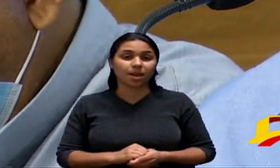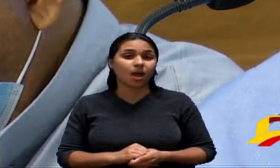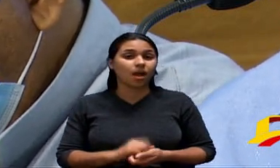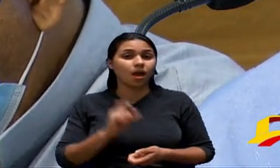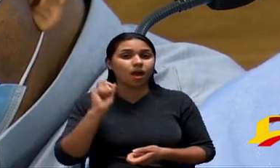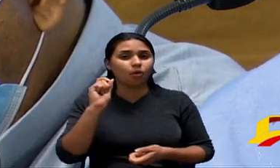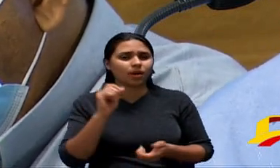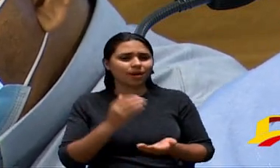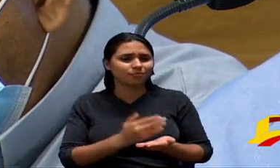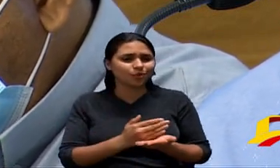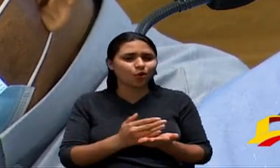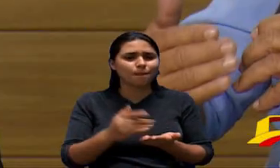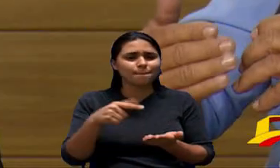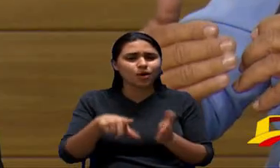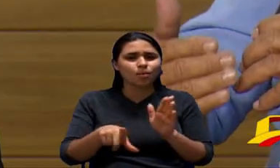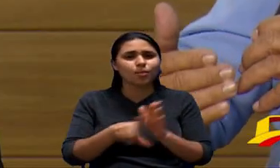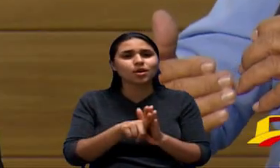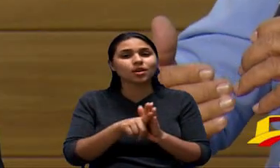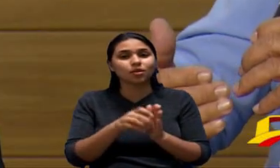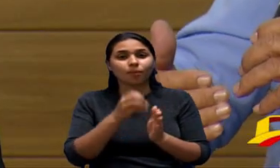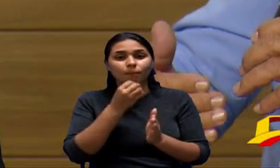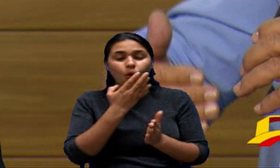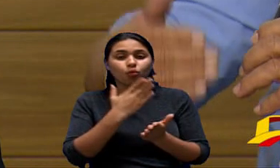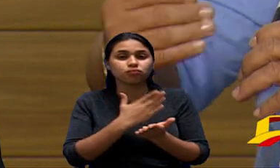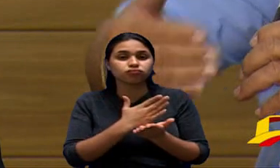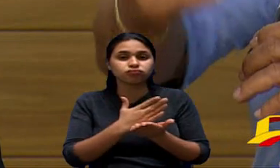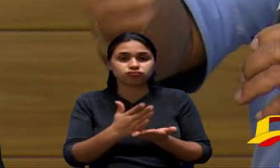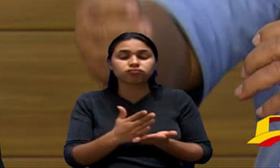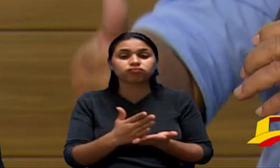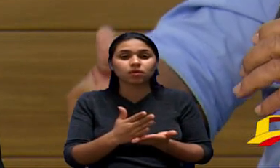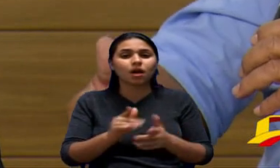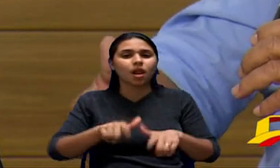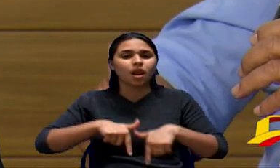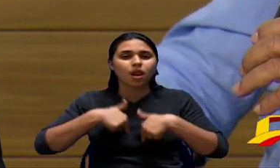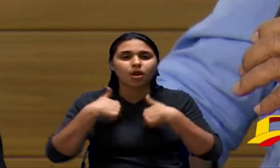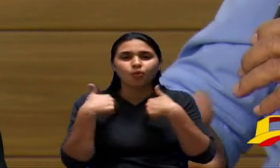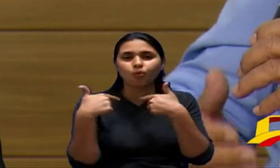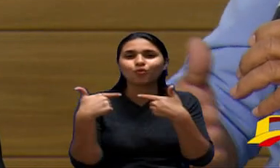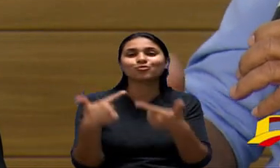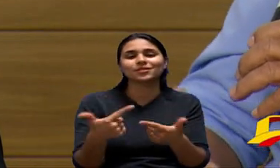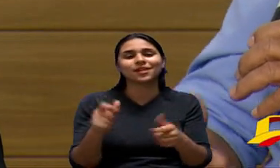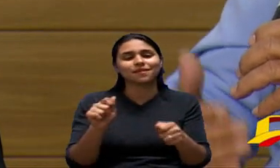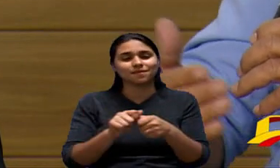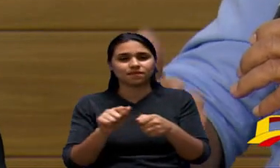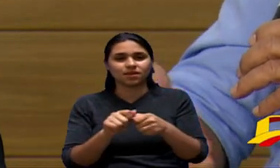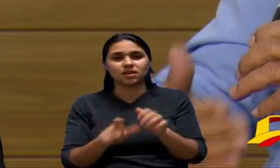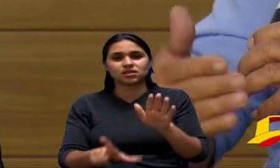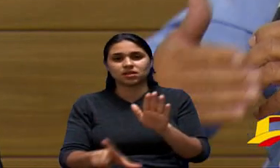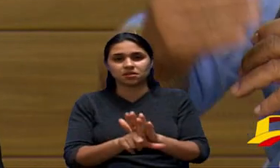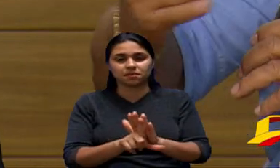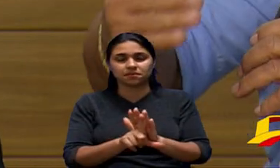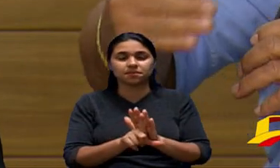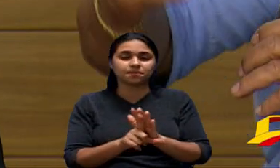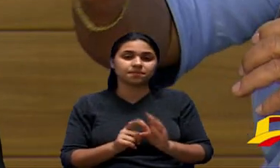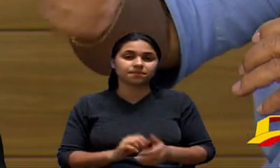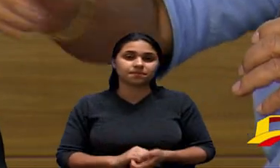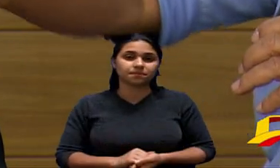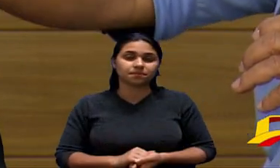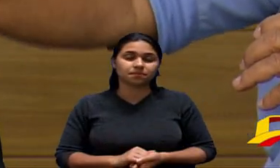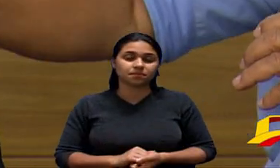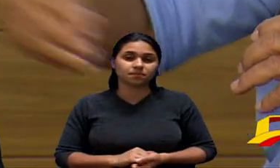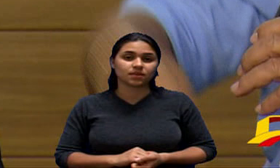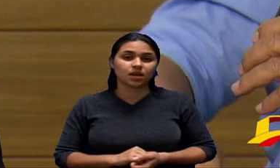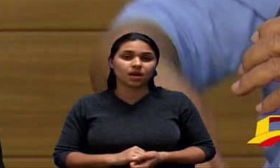acontecer dizem que a luta faz a lei então são coisas assim nesse sentido que a gente vai que vai